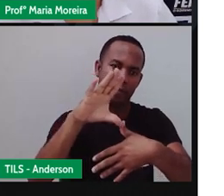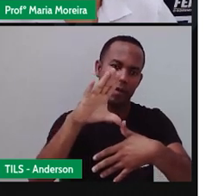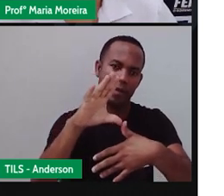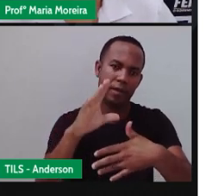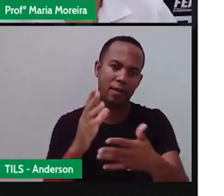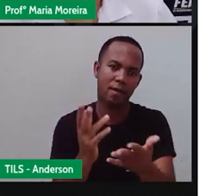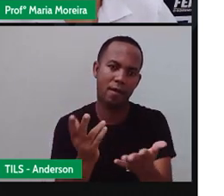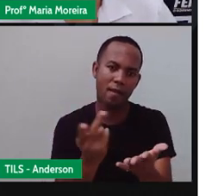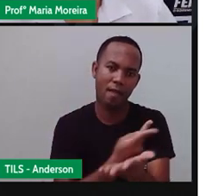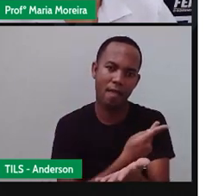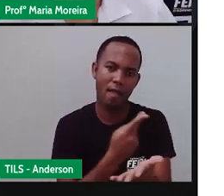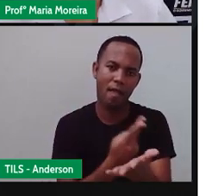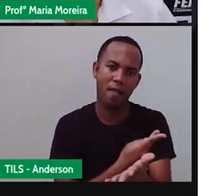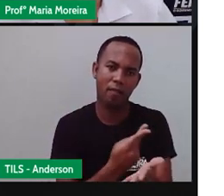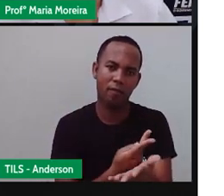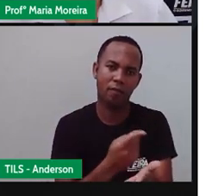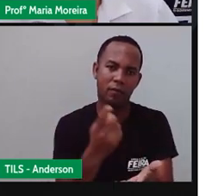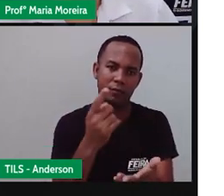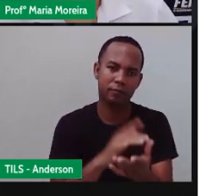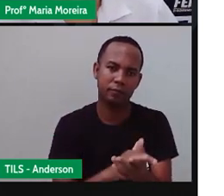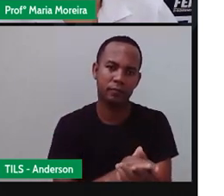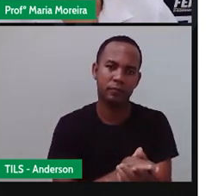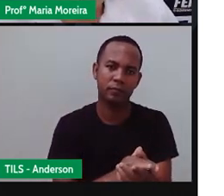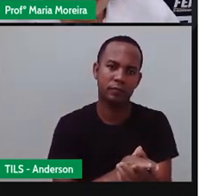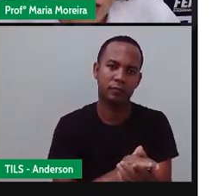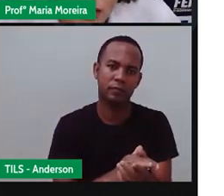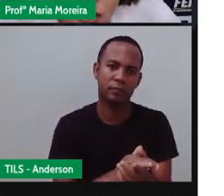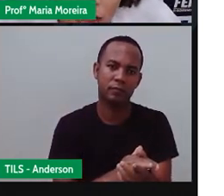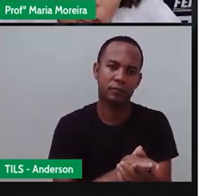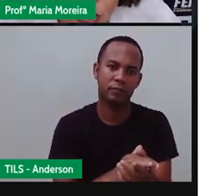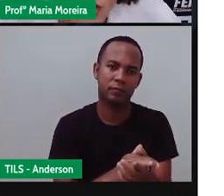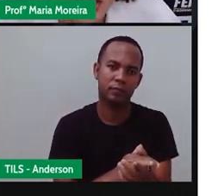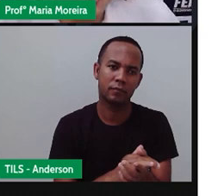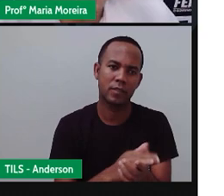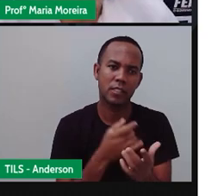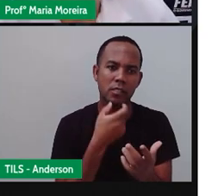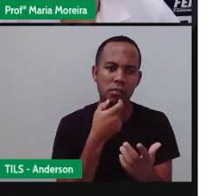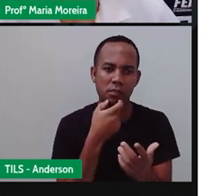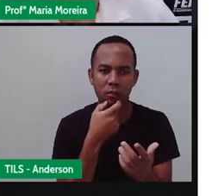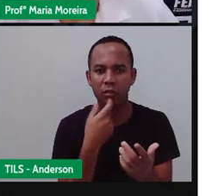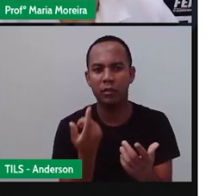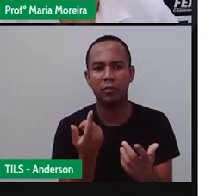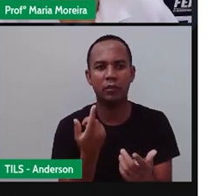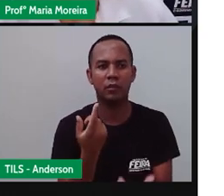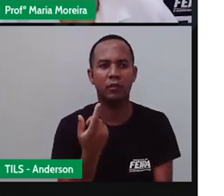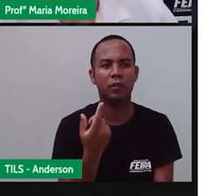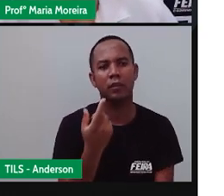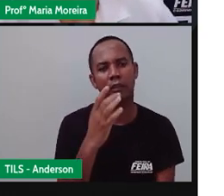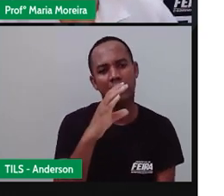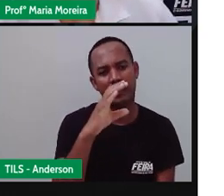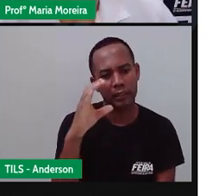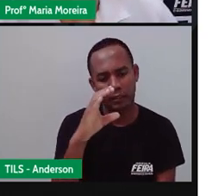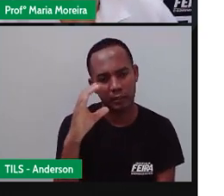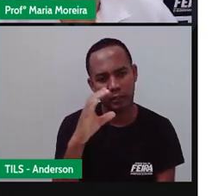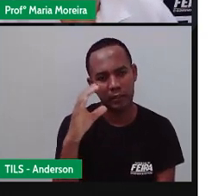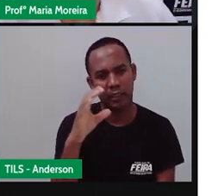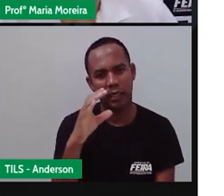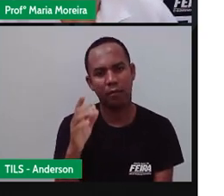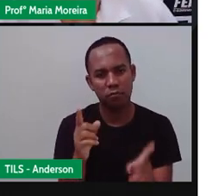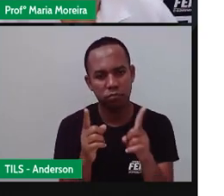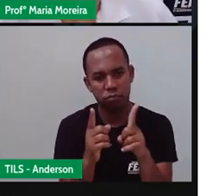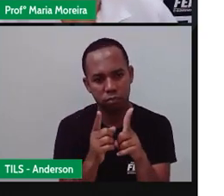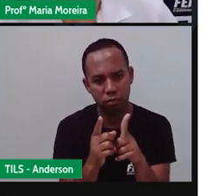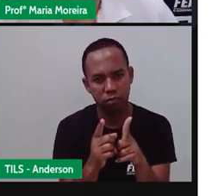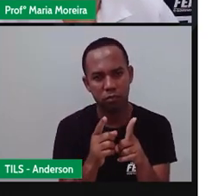Porque os Estados Unidos, né? O Canadá e a Groenlândia e o Alasca, eles não são tão grandes. É